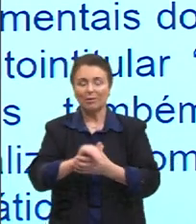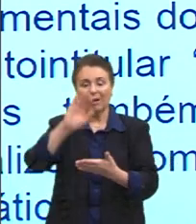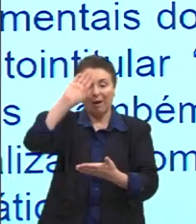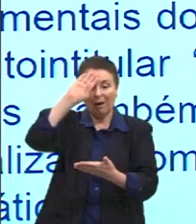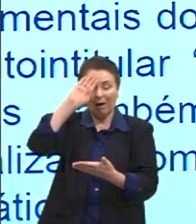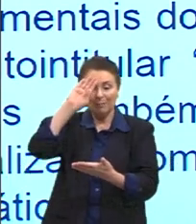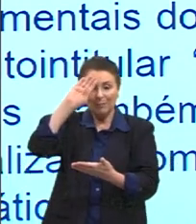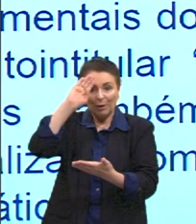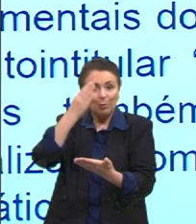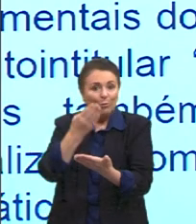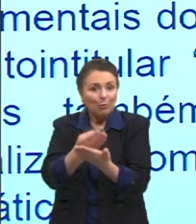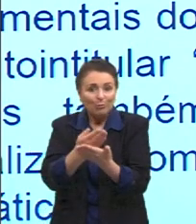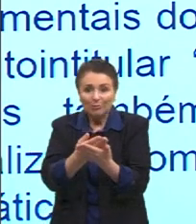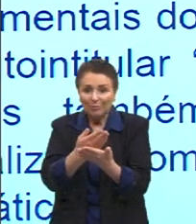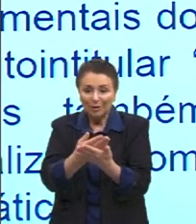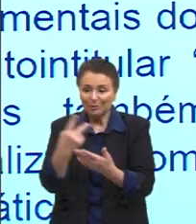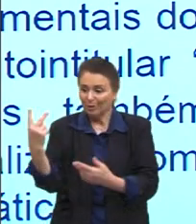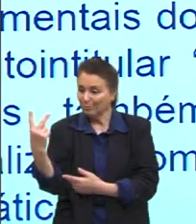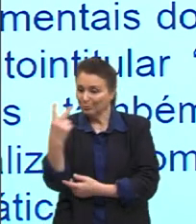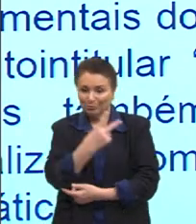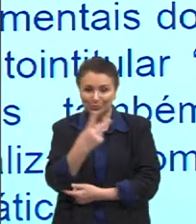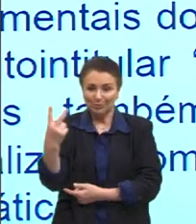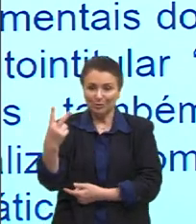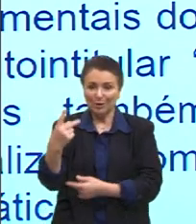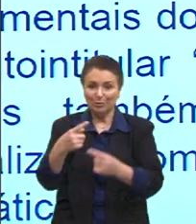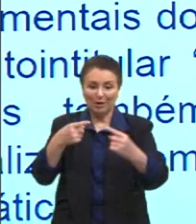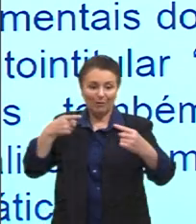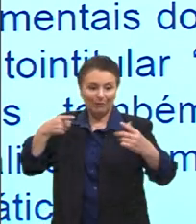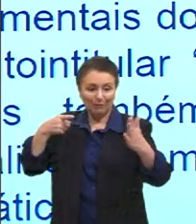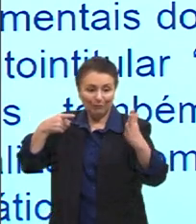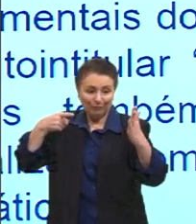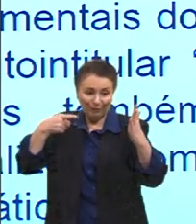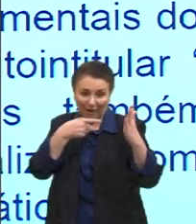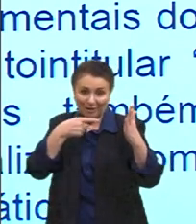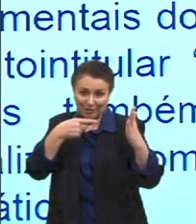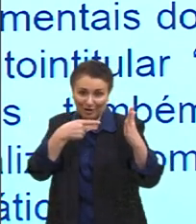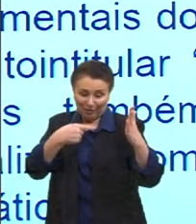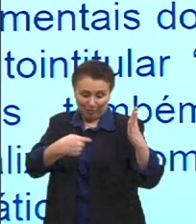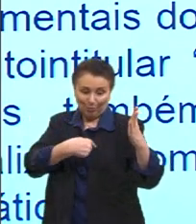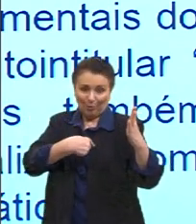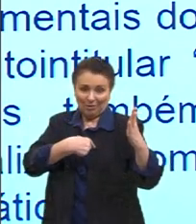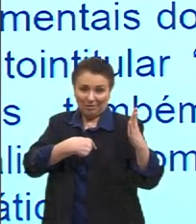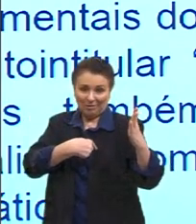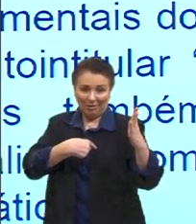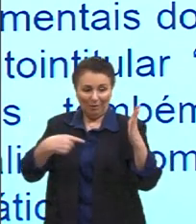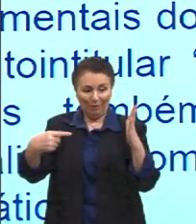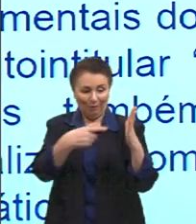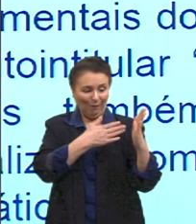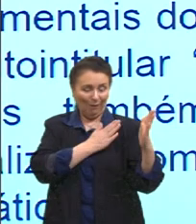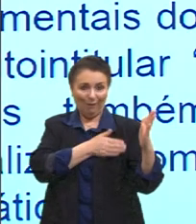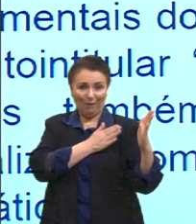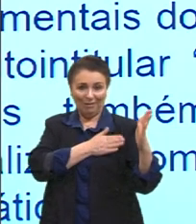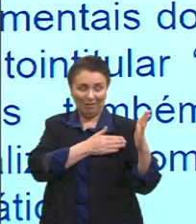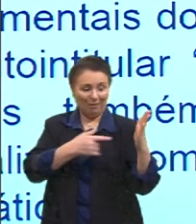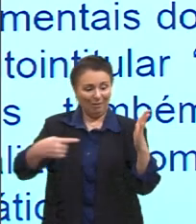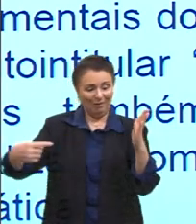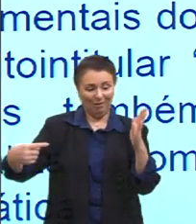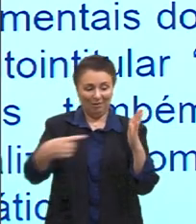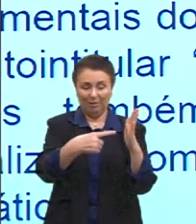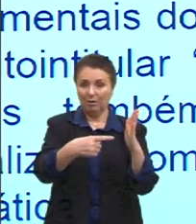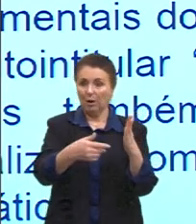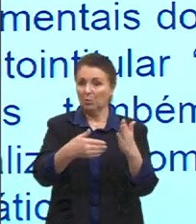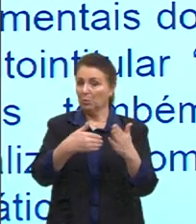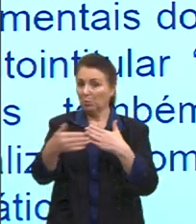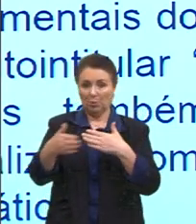de um no outro, quer dizer, a flecha está apontada para o coração, né, da Marina, qualquer ato ali, né,